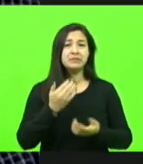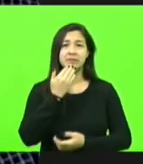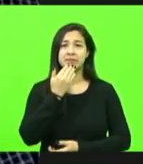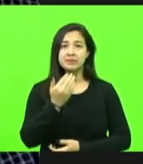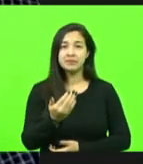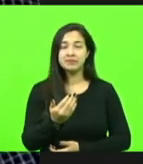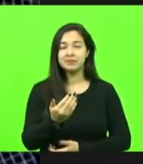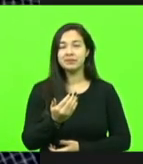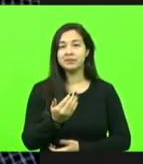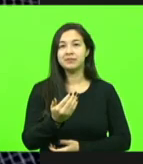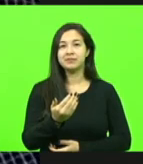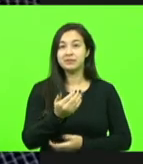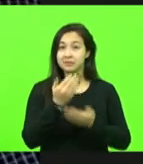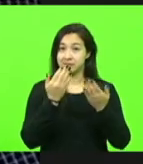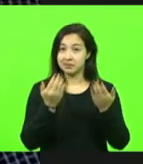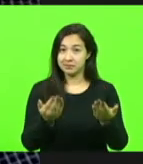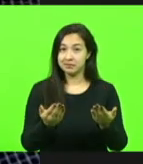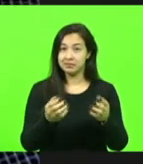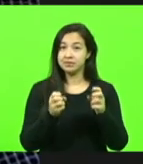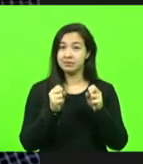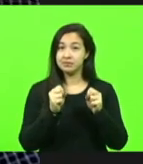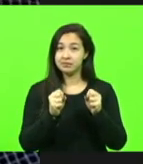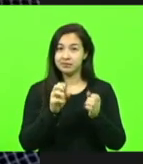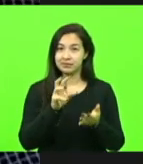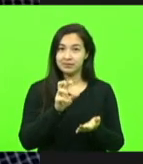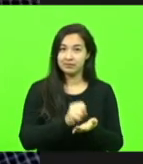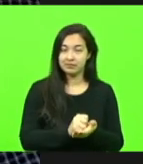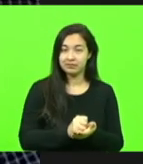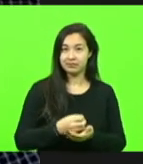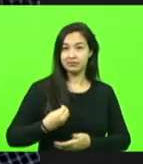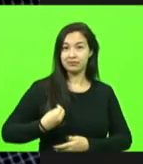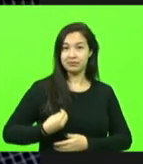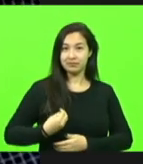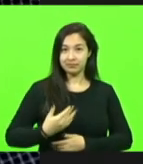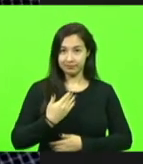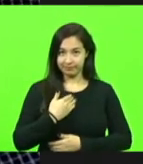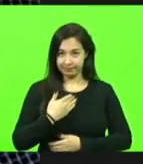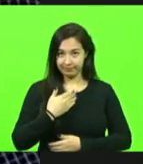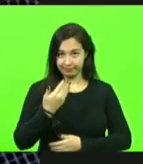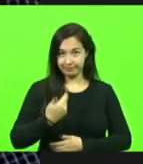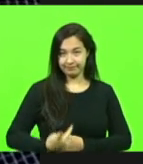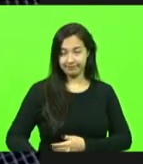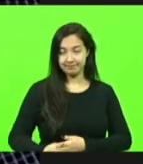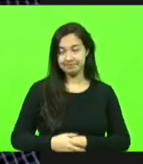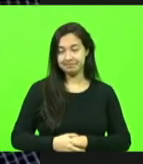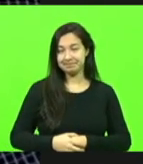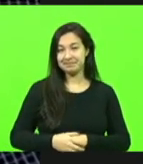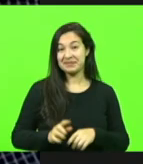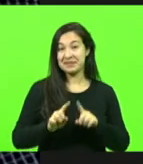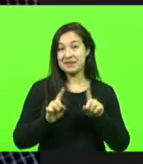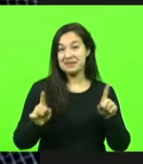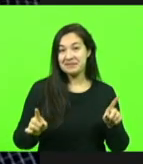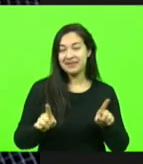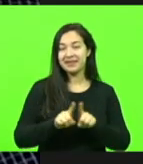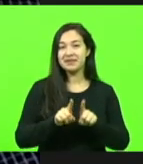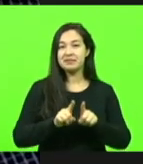que V. Exª pudesse registrar minha presença, mas também complementar esse